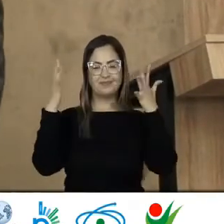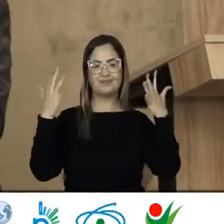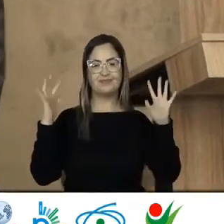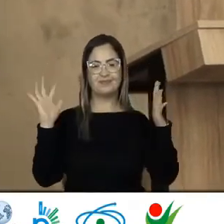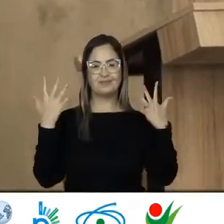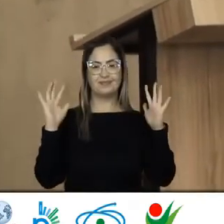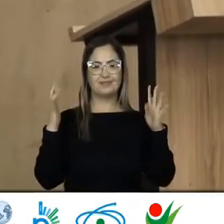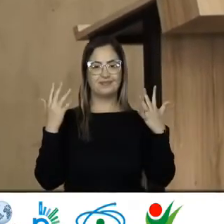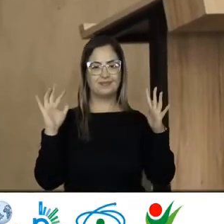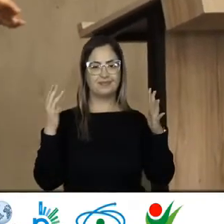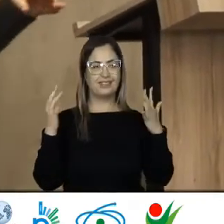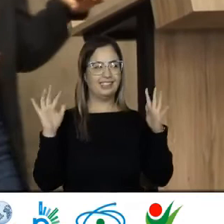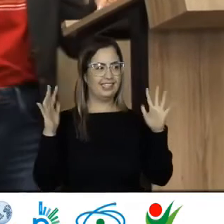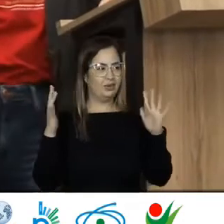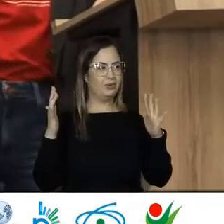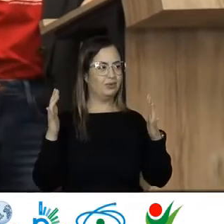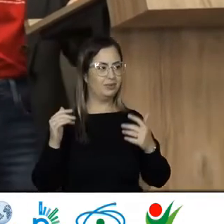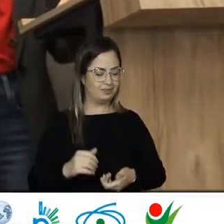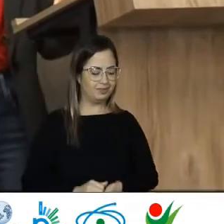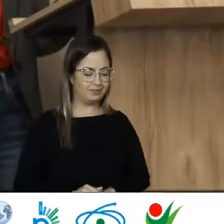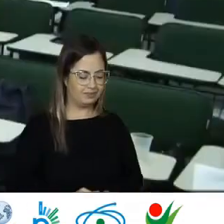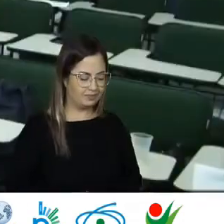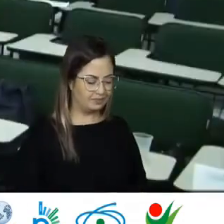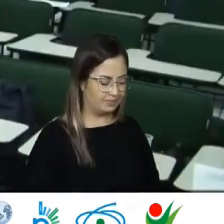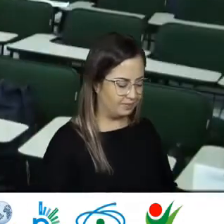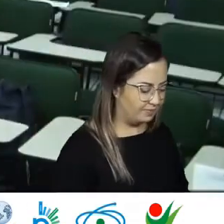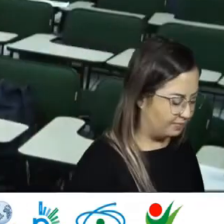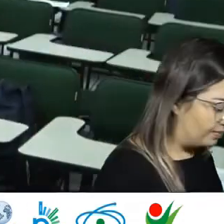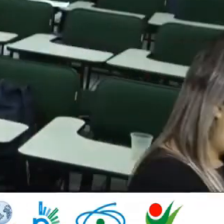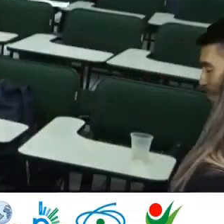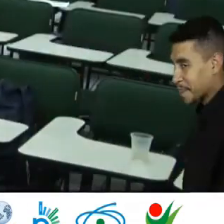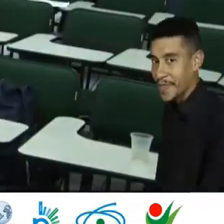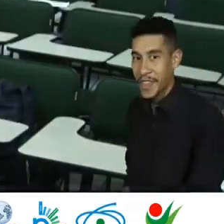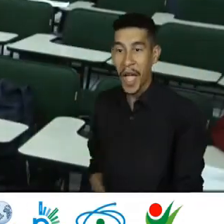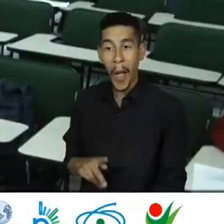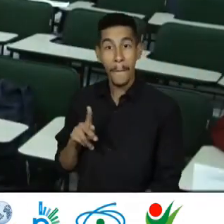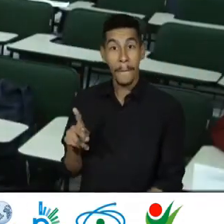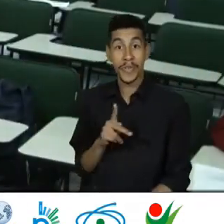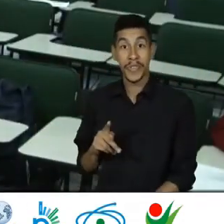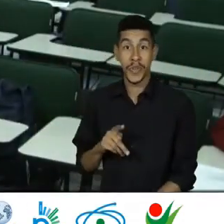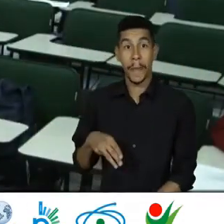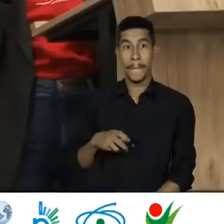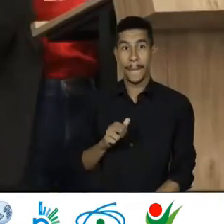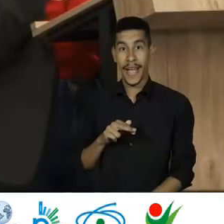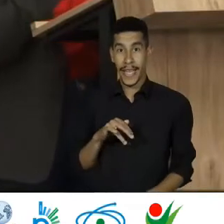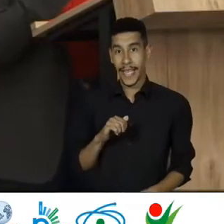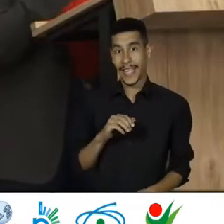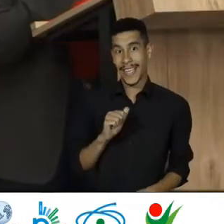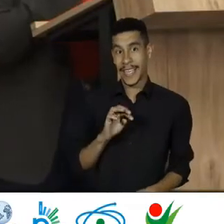Obrigada Professora Maria Catarina Oportunamente A gente irá Enviar Para ela